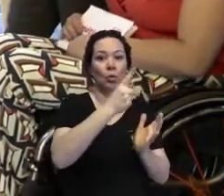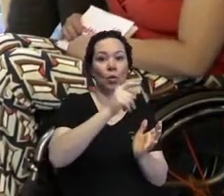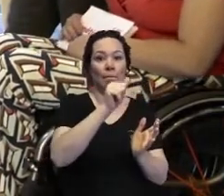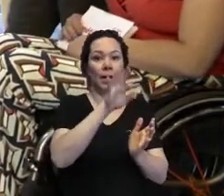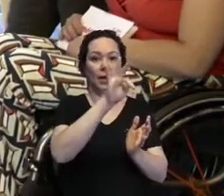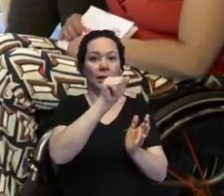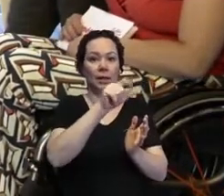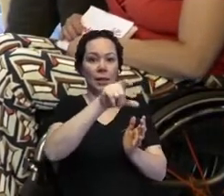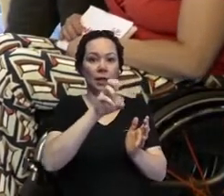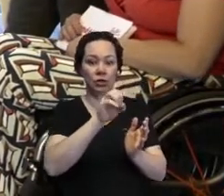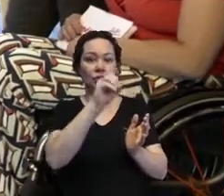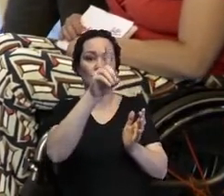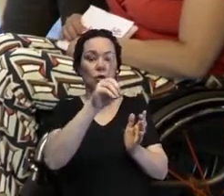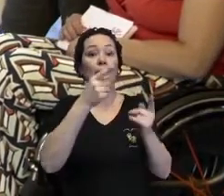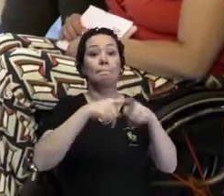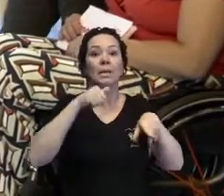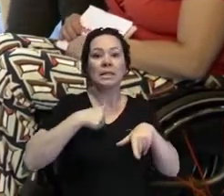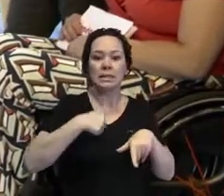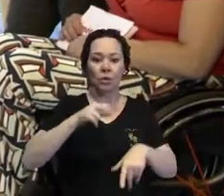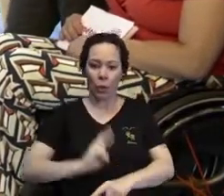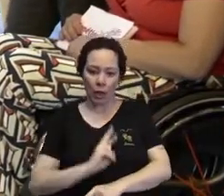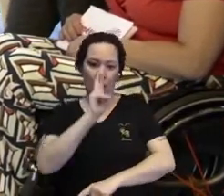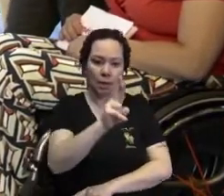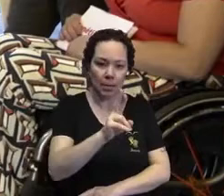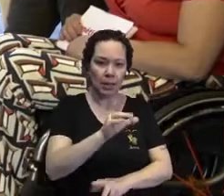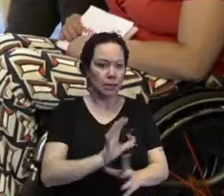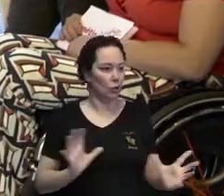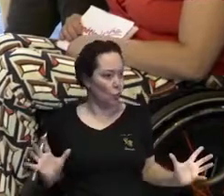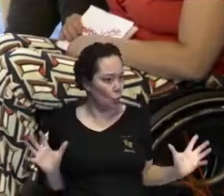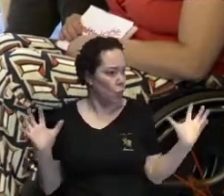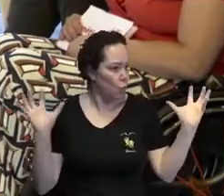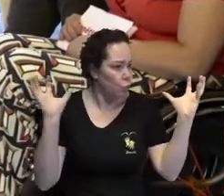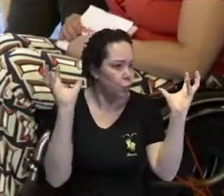eu falo por toda a população indígena. Ou seja, ele traz todo